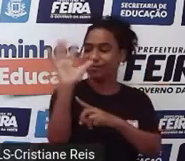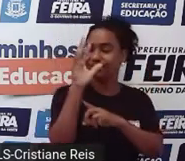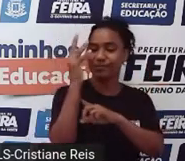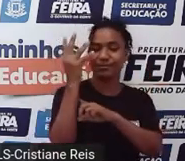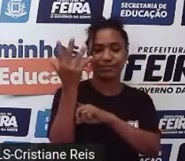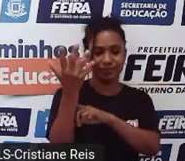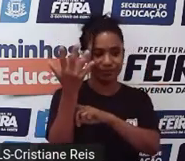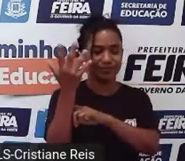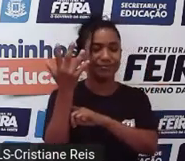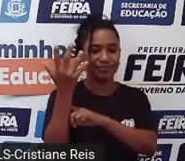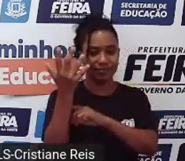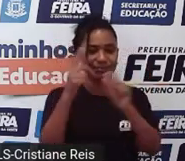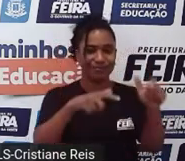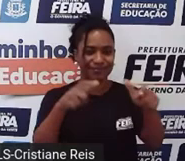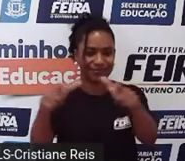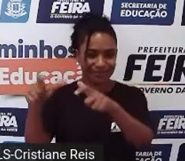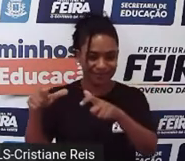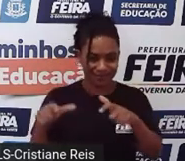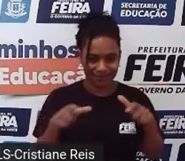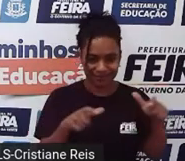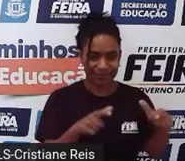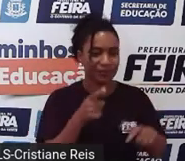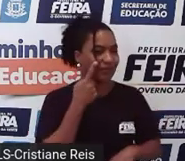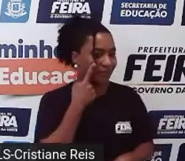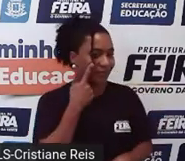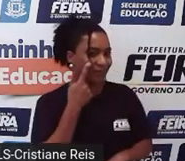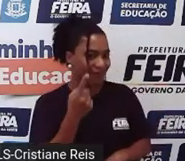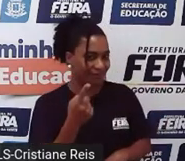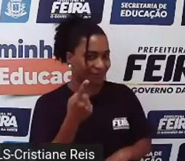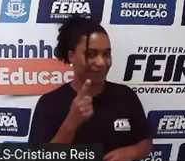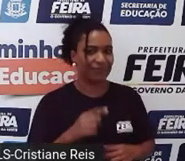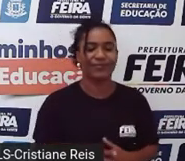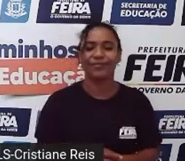do lugar onde vivemos. Let's go, students!